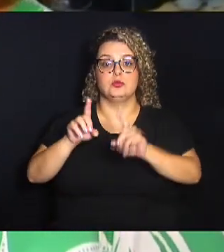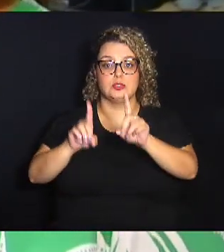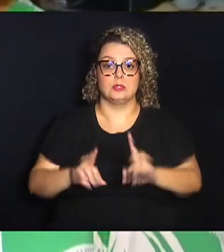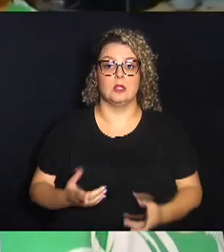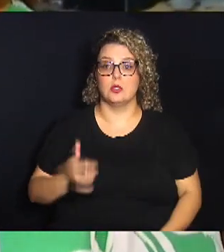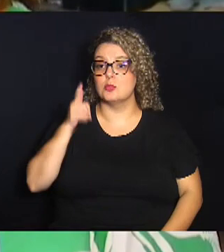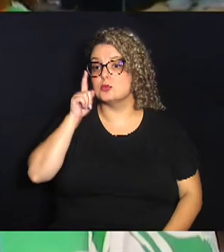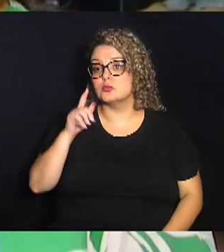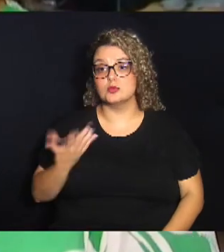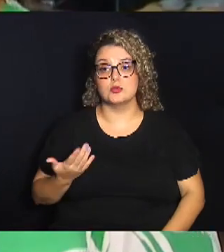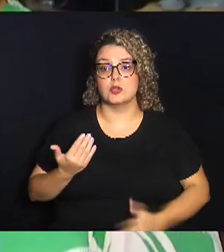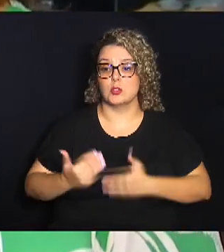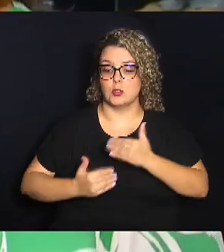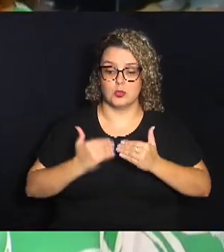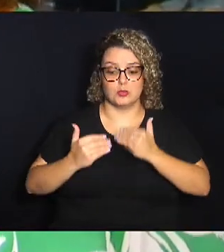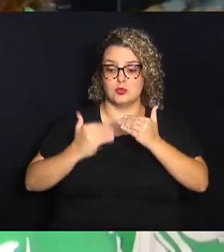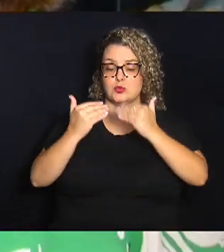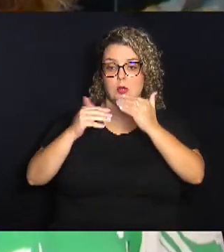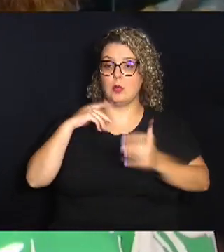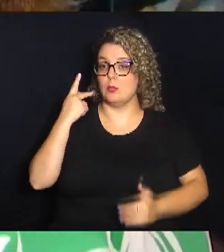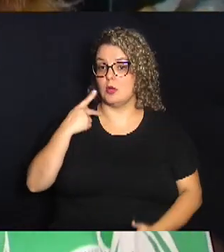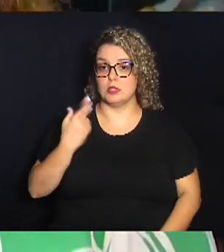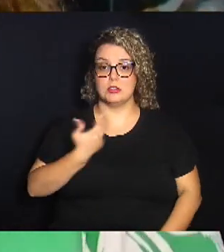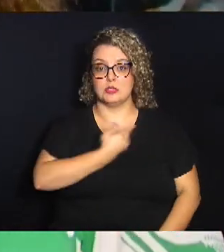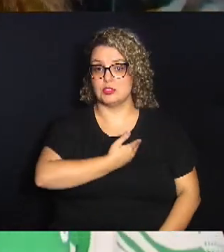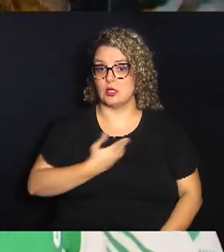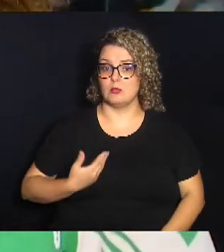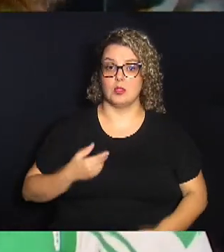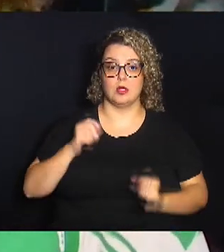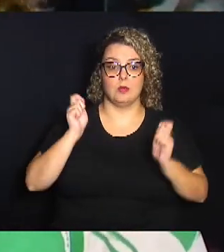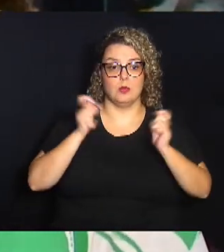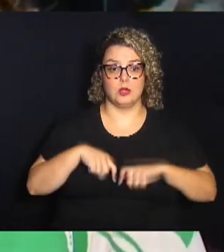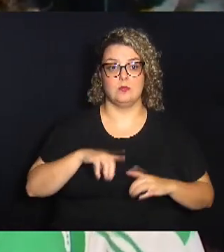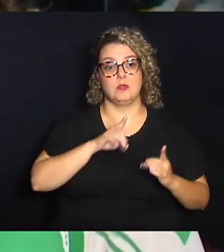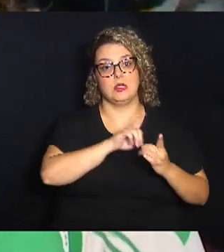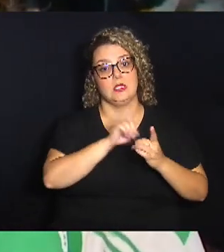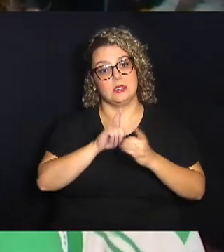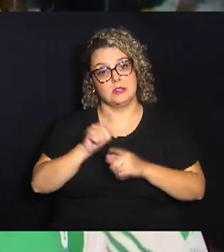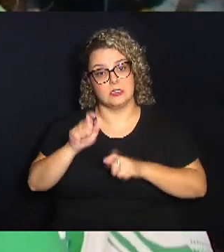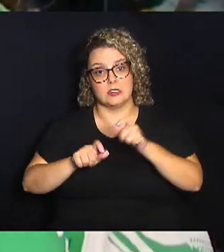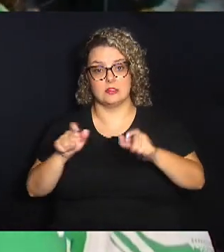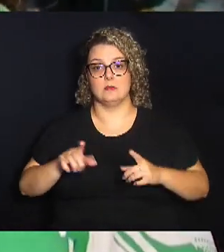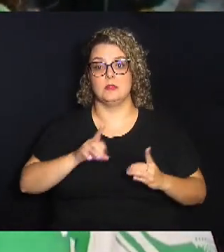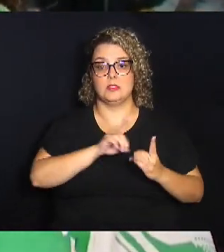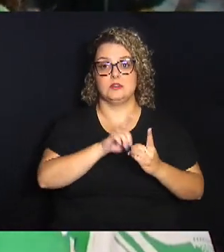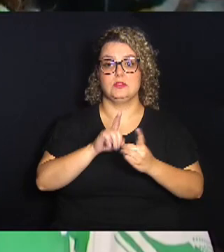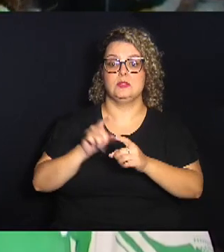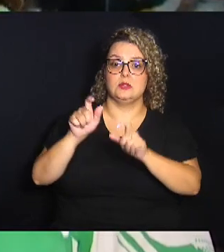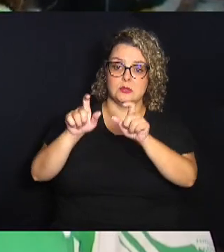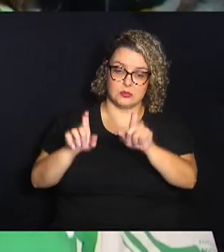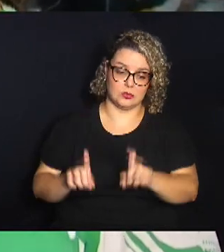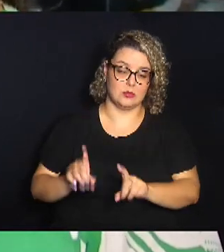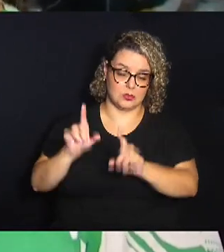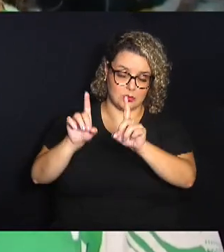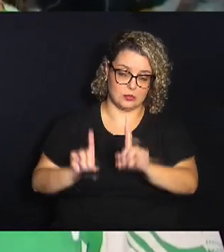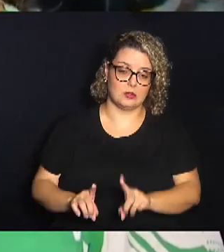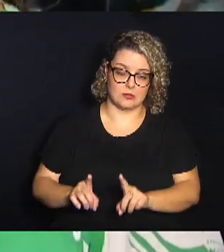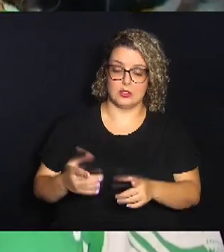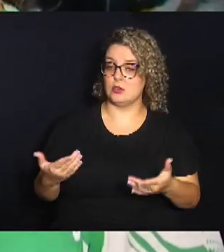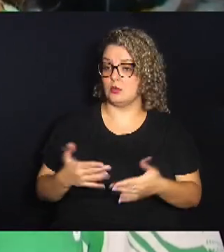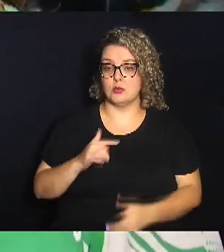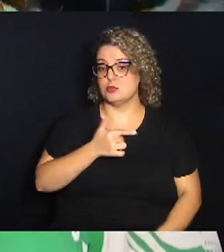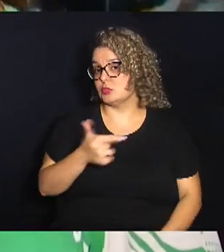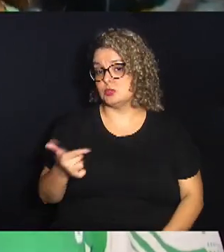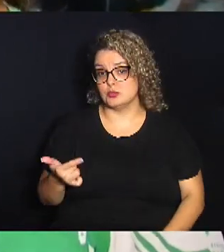gente não consegue construir políticas públicas efetivas que atendam a necessidade das pessoas com deficiência. E hoje nós não temos